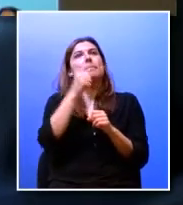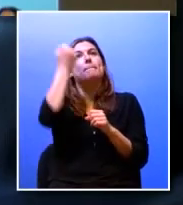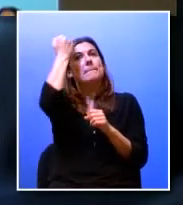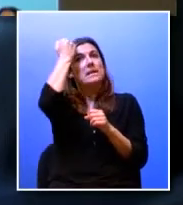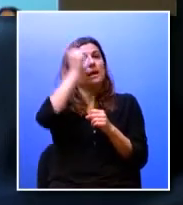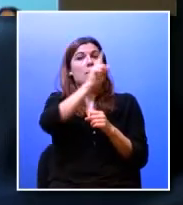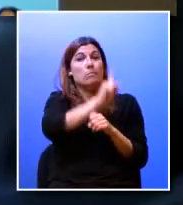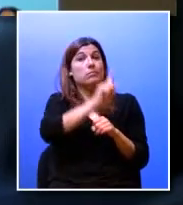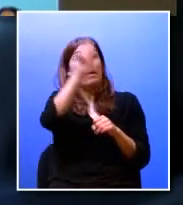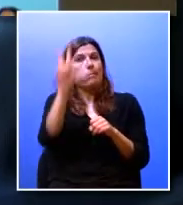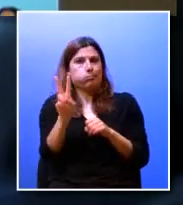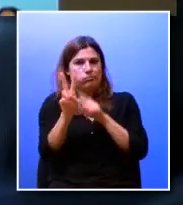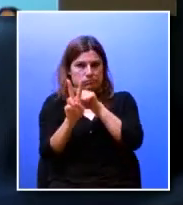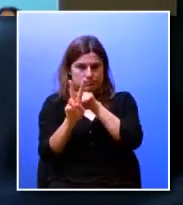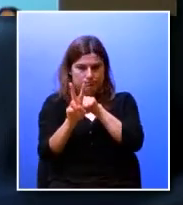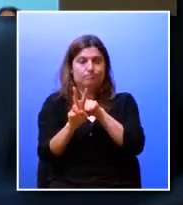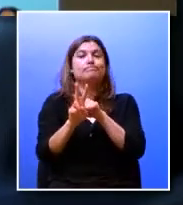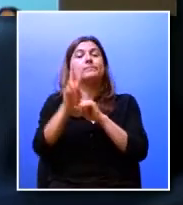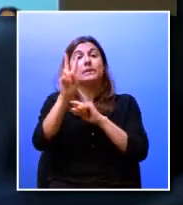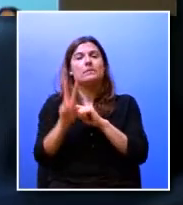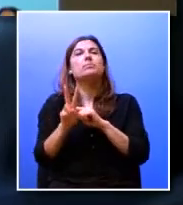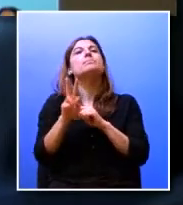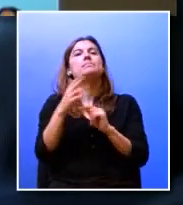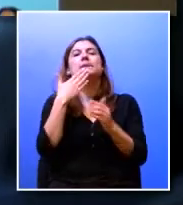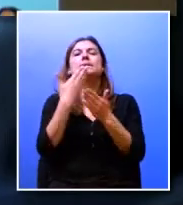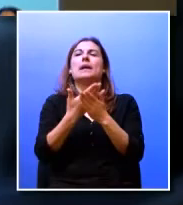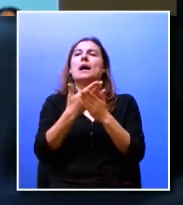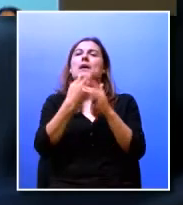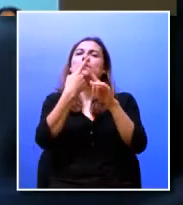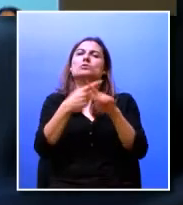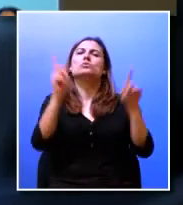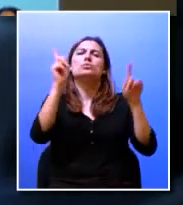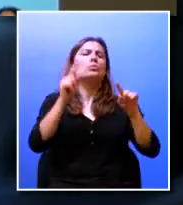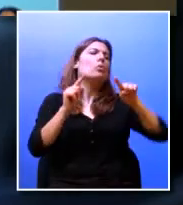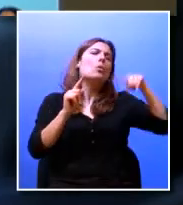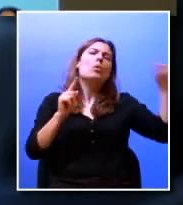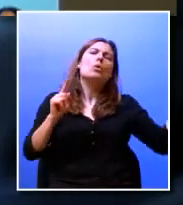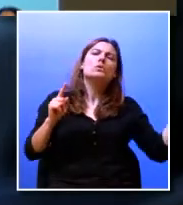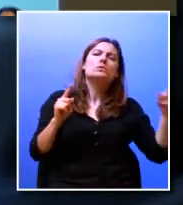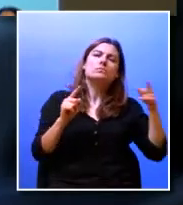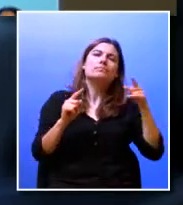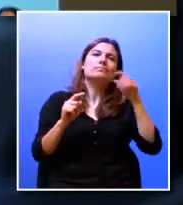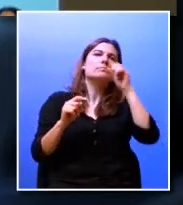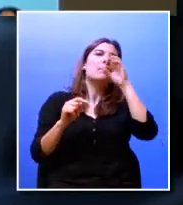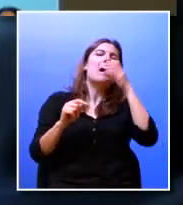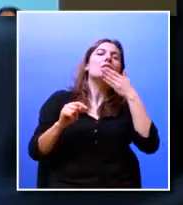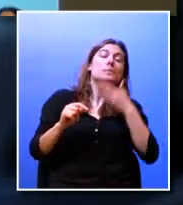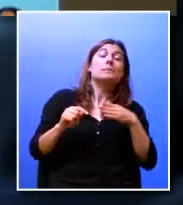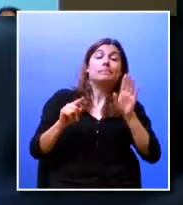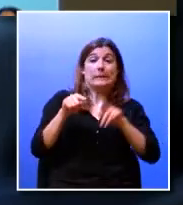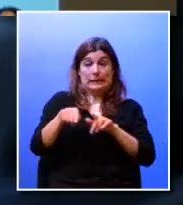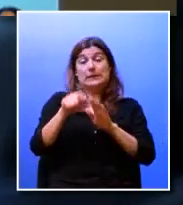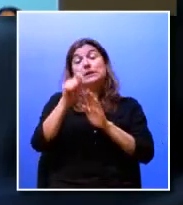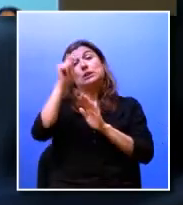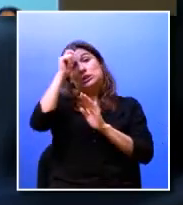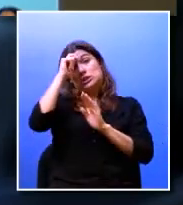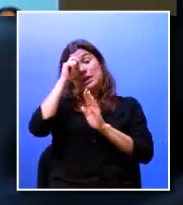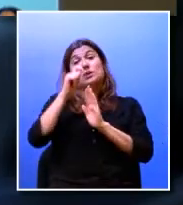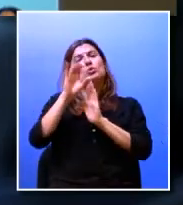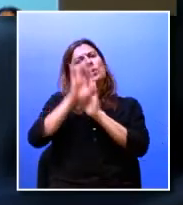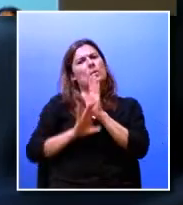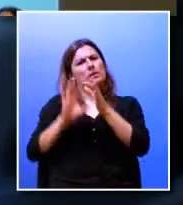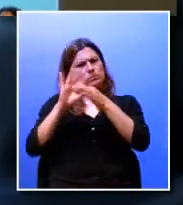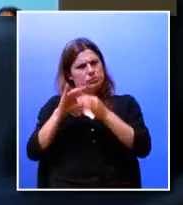o que é é distintivo relativamente a outras experiências estes estágios curriculares têm durações